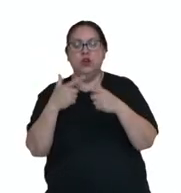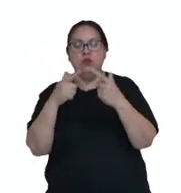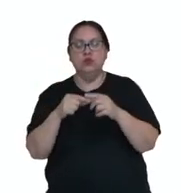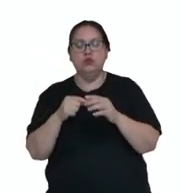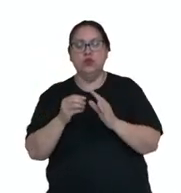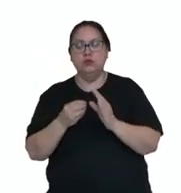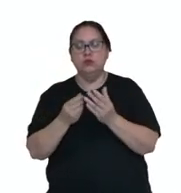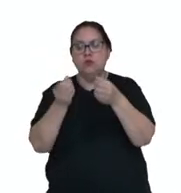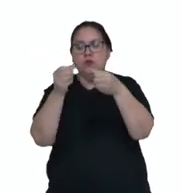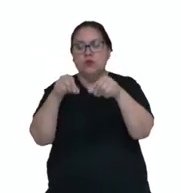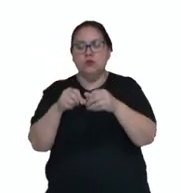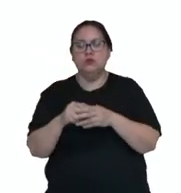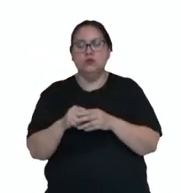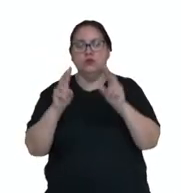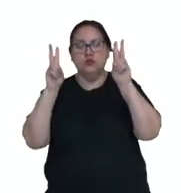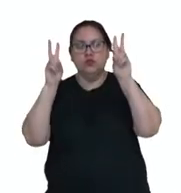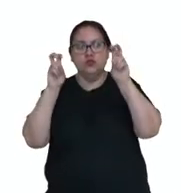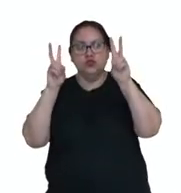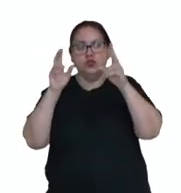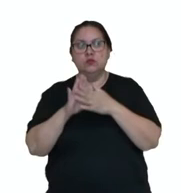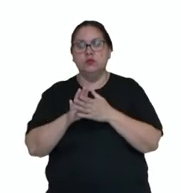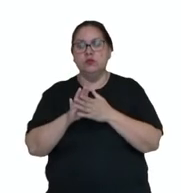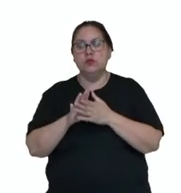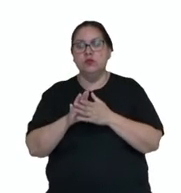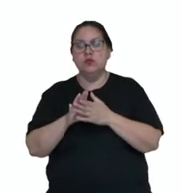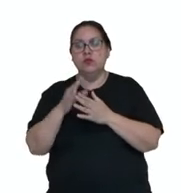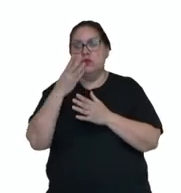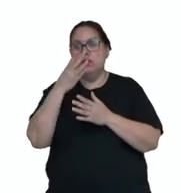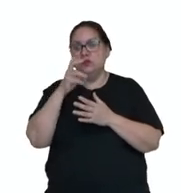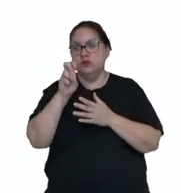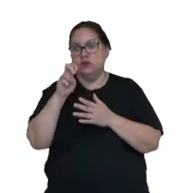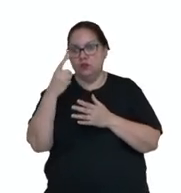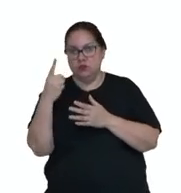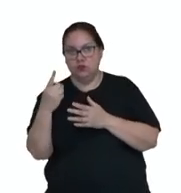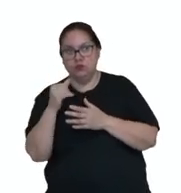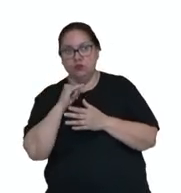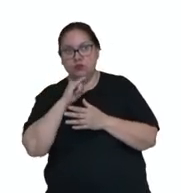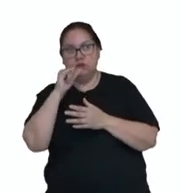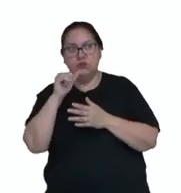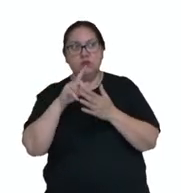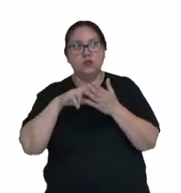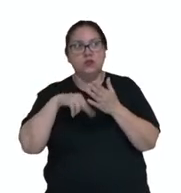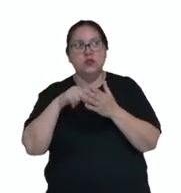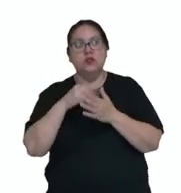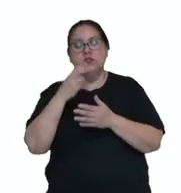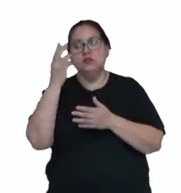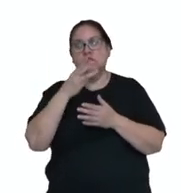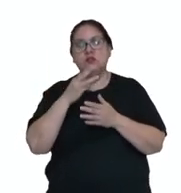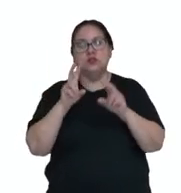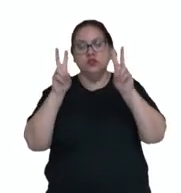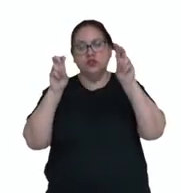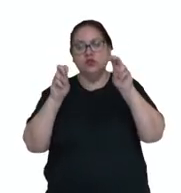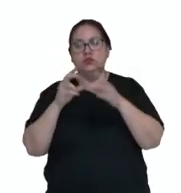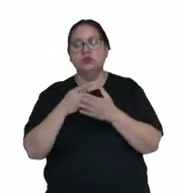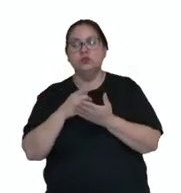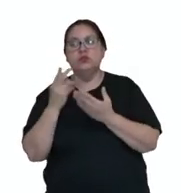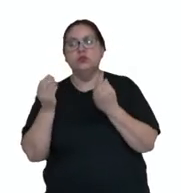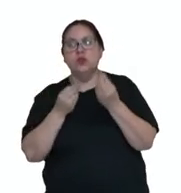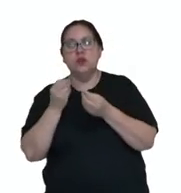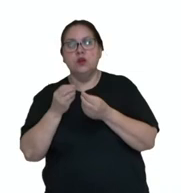publicado. O título da sessão. 4, 5, 1, na vista dos livros. 3, título da obra.